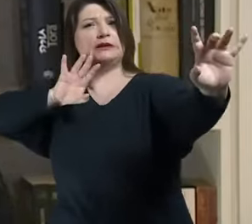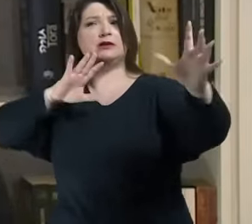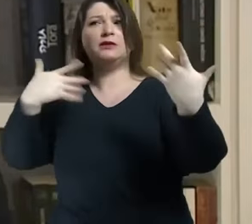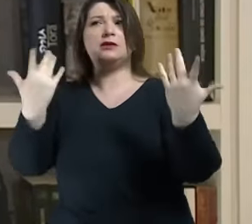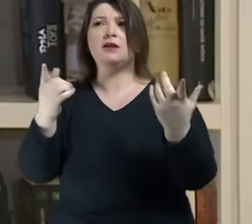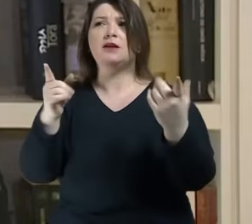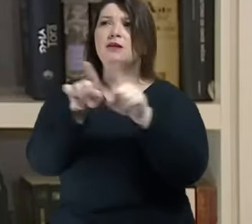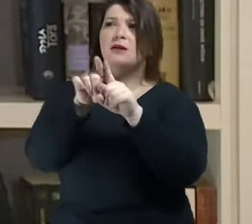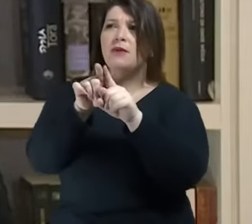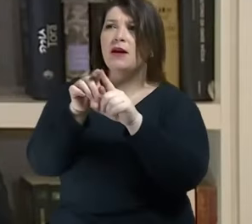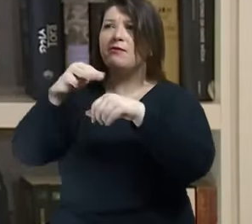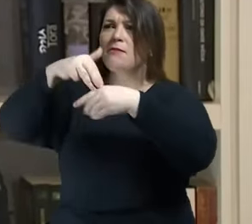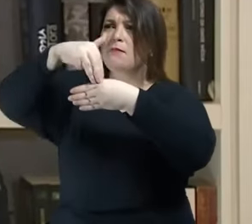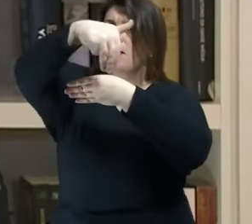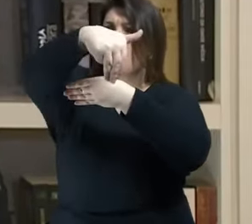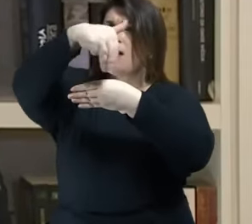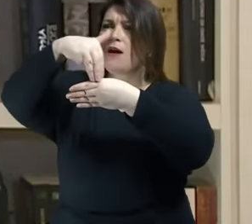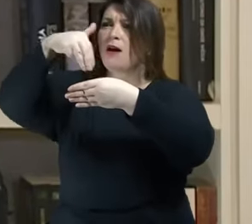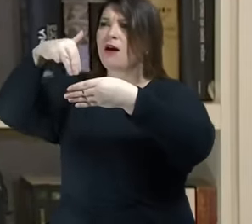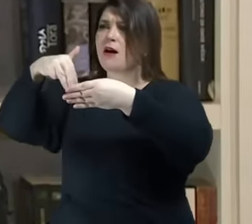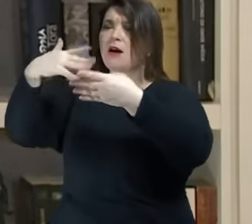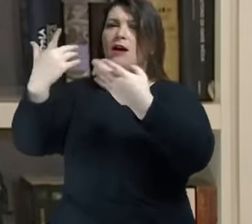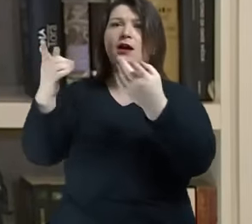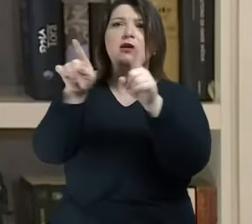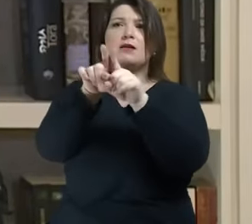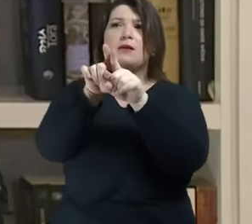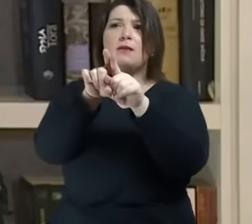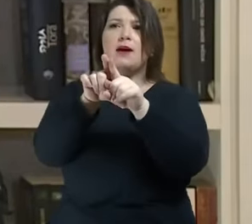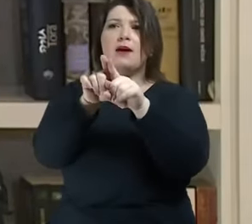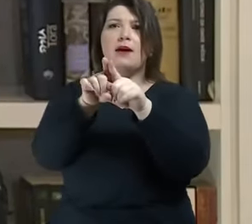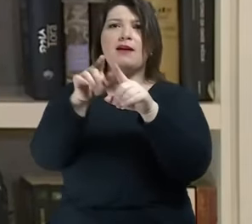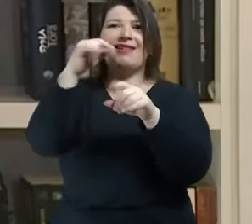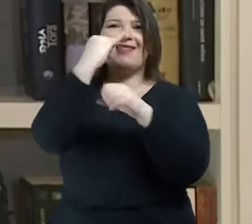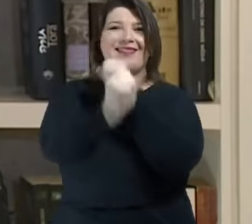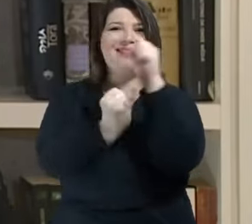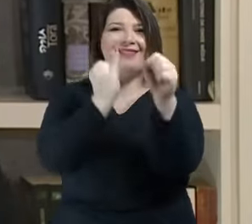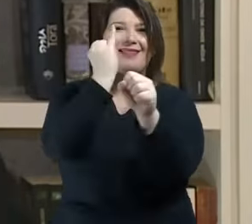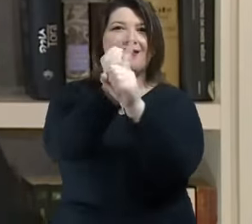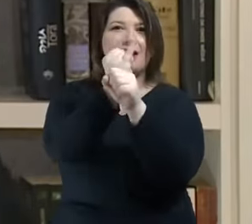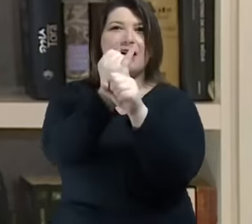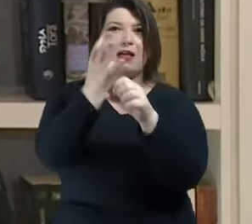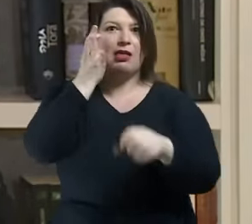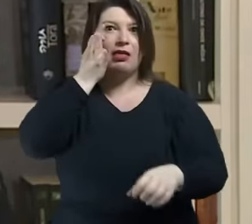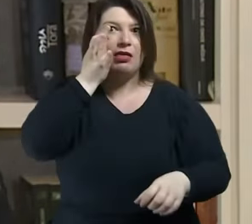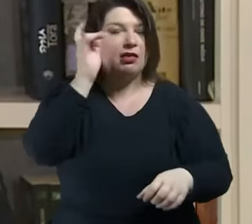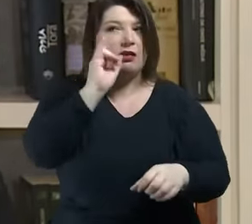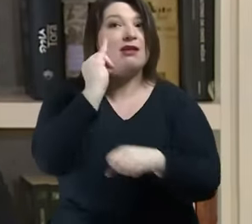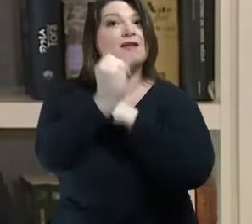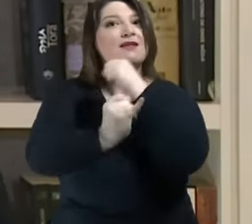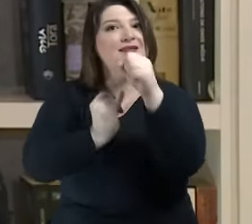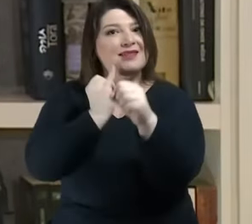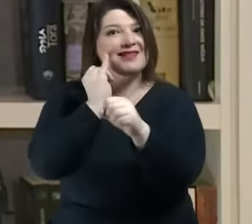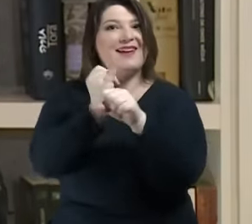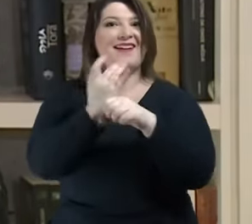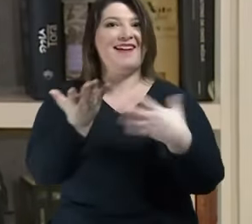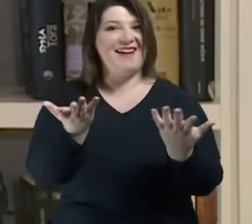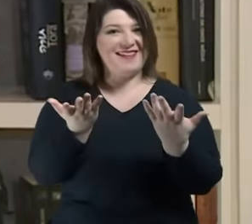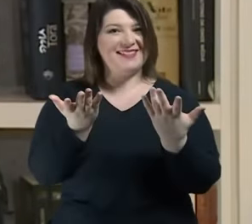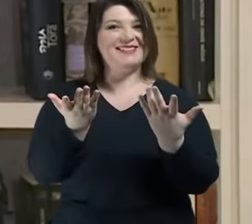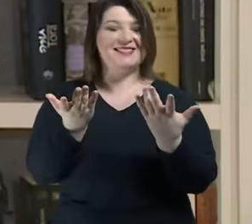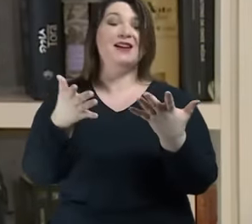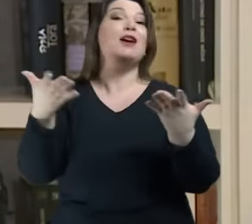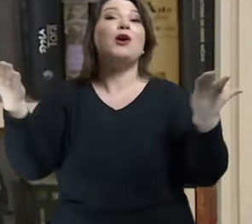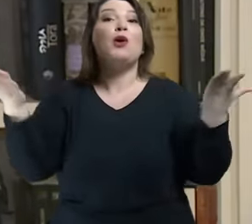contatos através da internet e não no debate olho a olho, quando eu for falar de máscaras e de coisas do